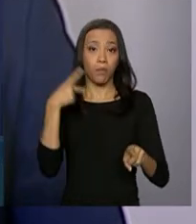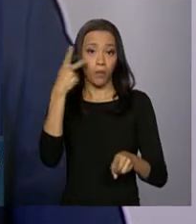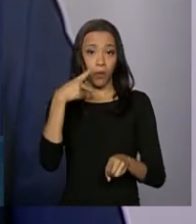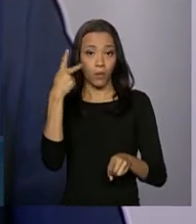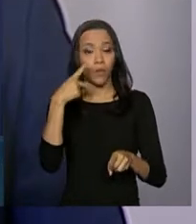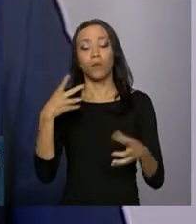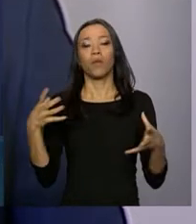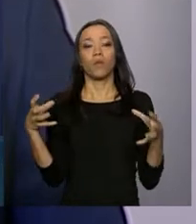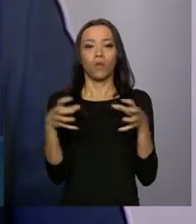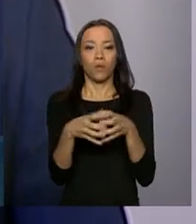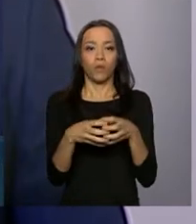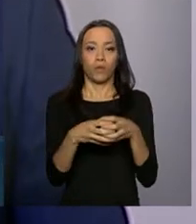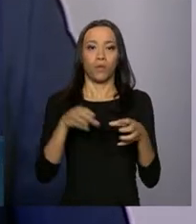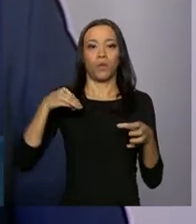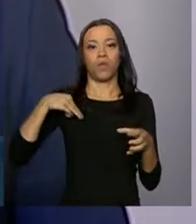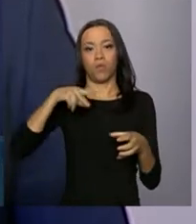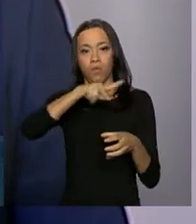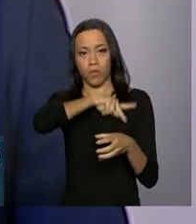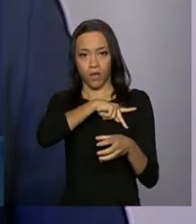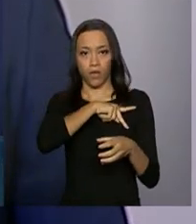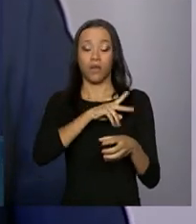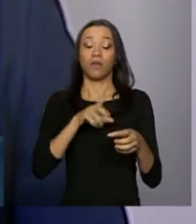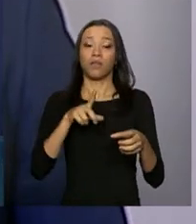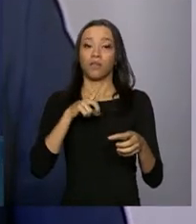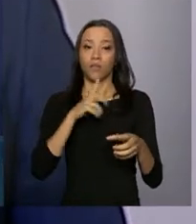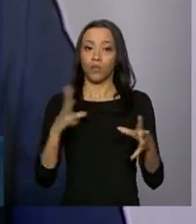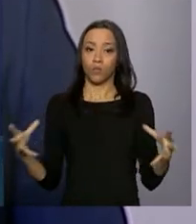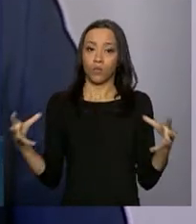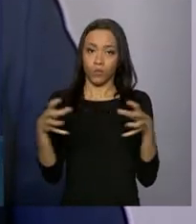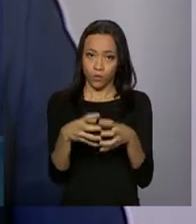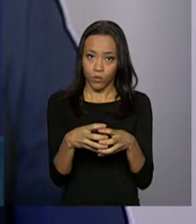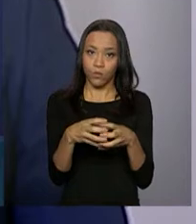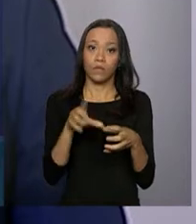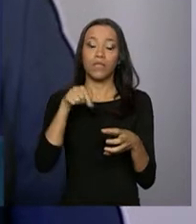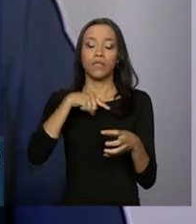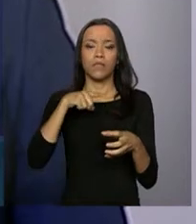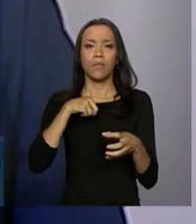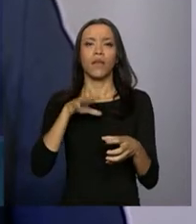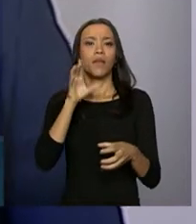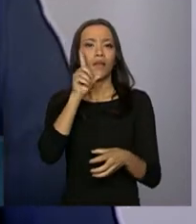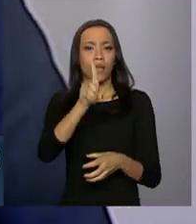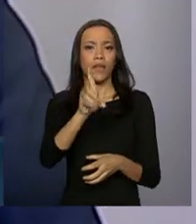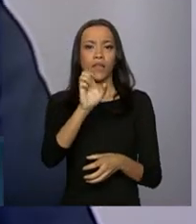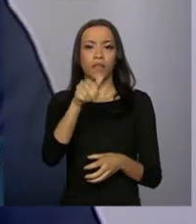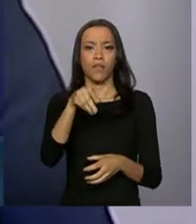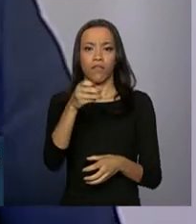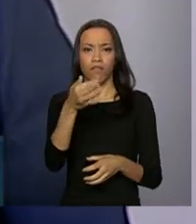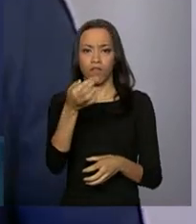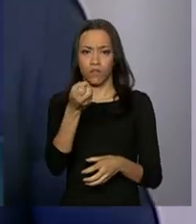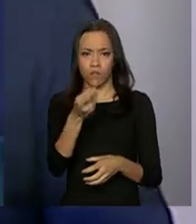Público do Trabalho, por membros da Procuradoria Geral da República e defensores públicos da União.